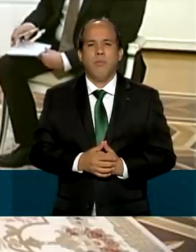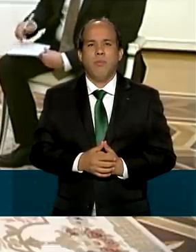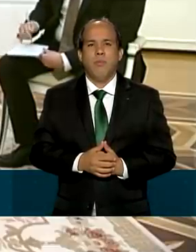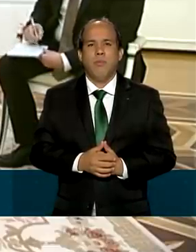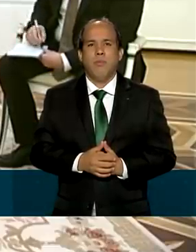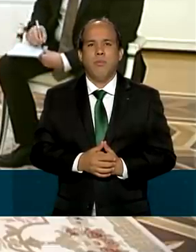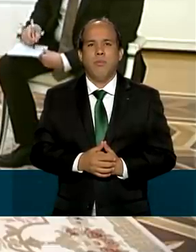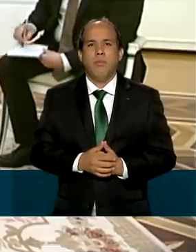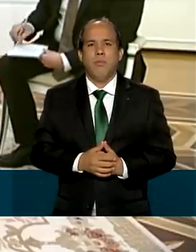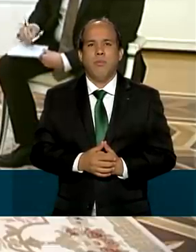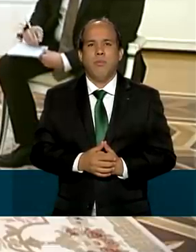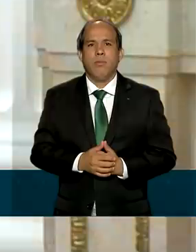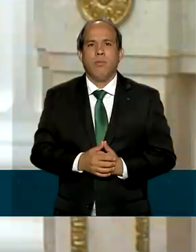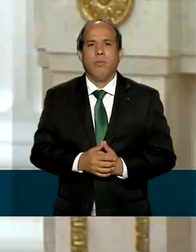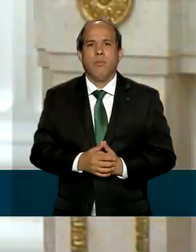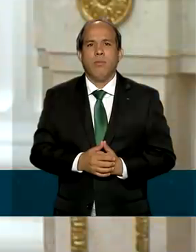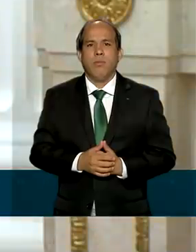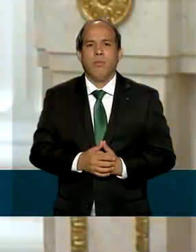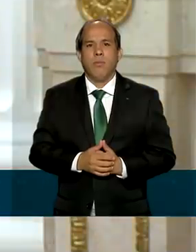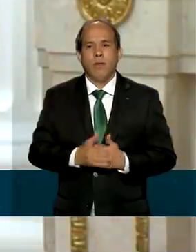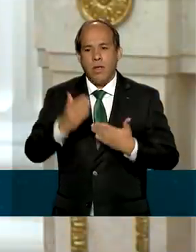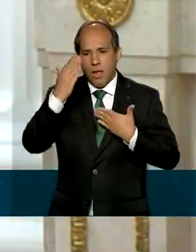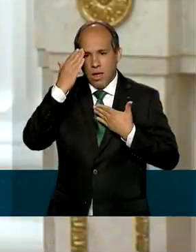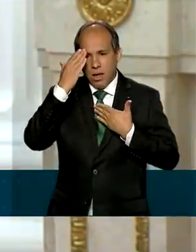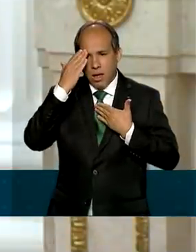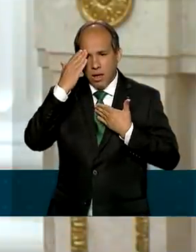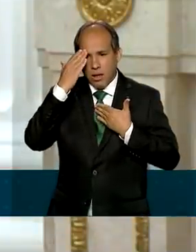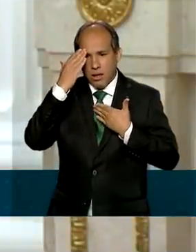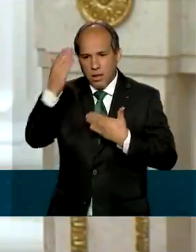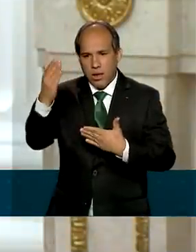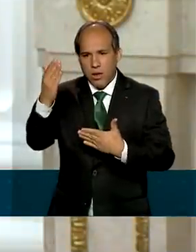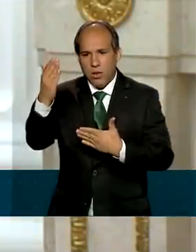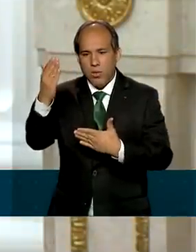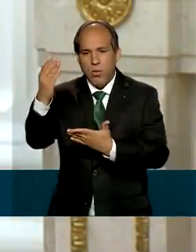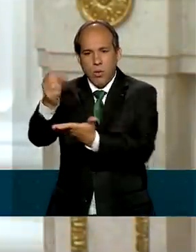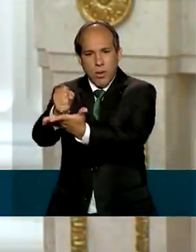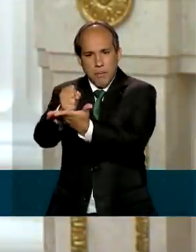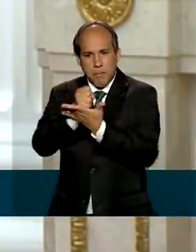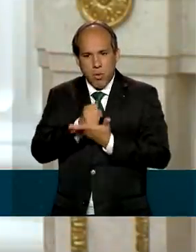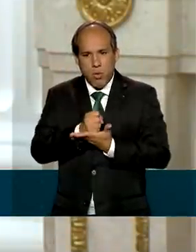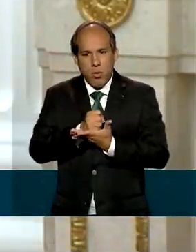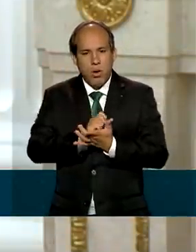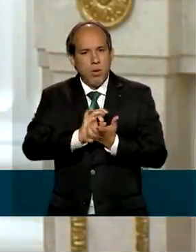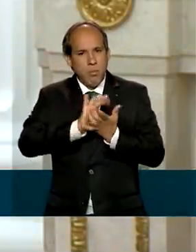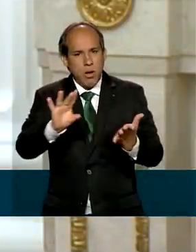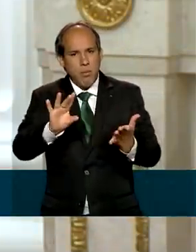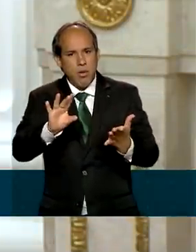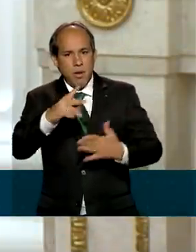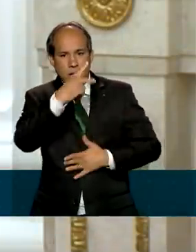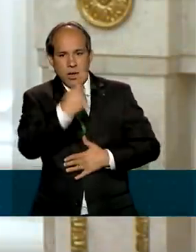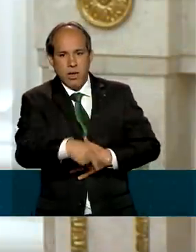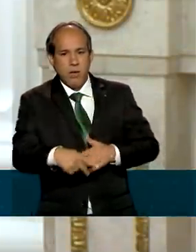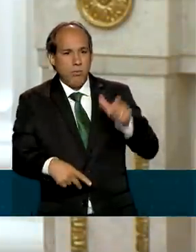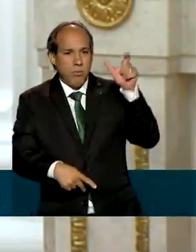Rússia.